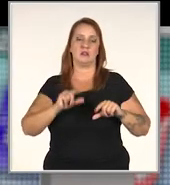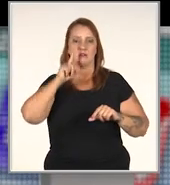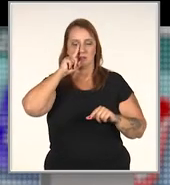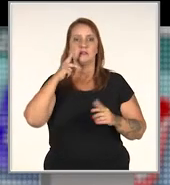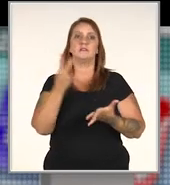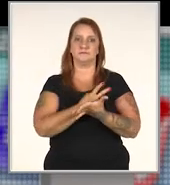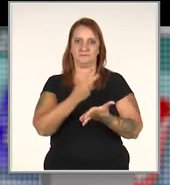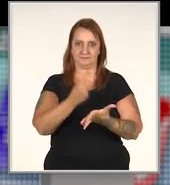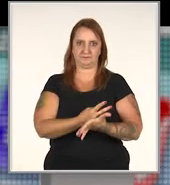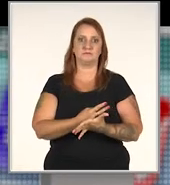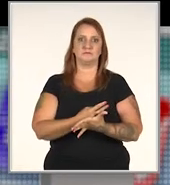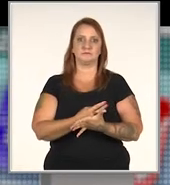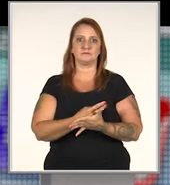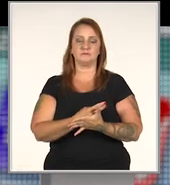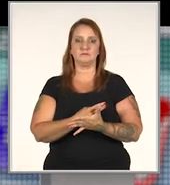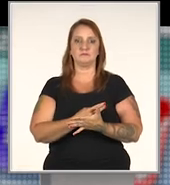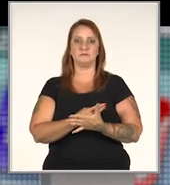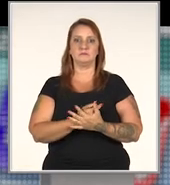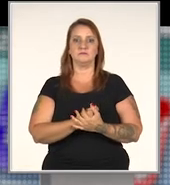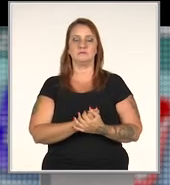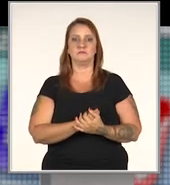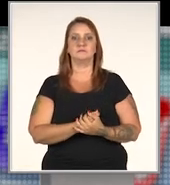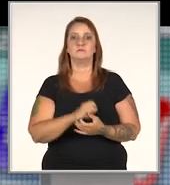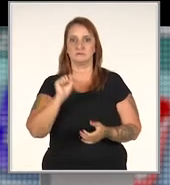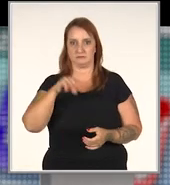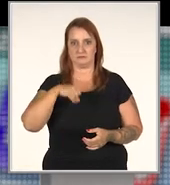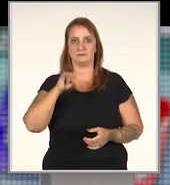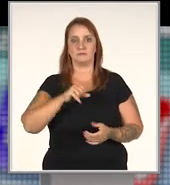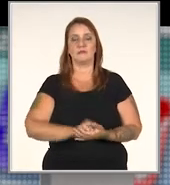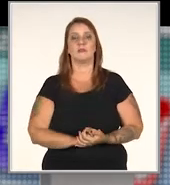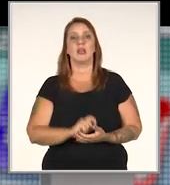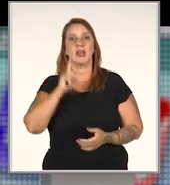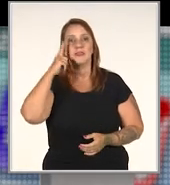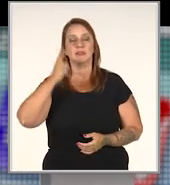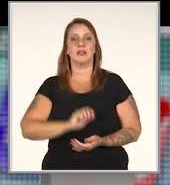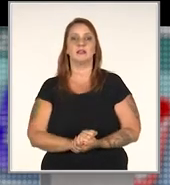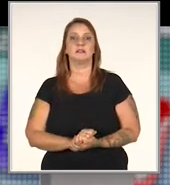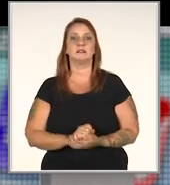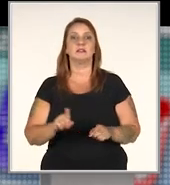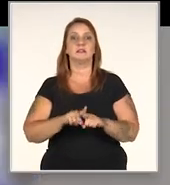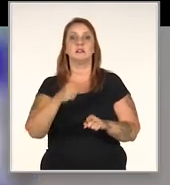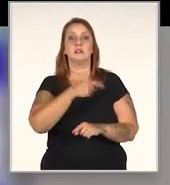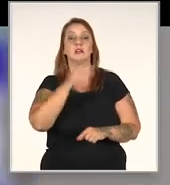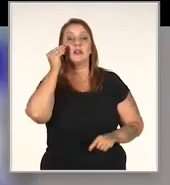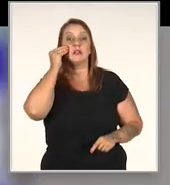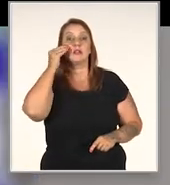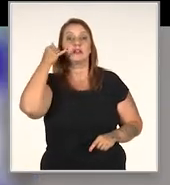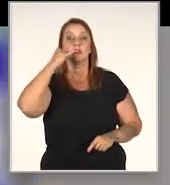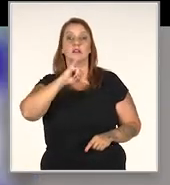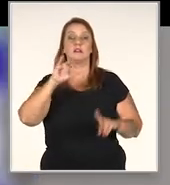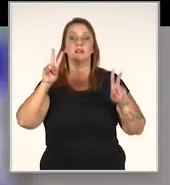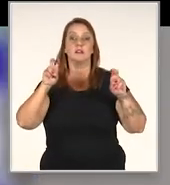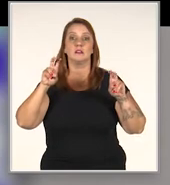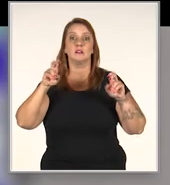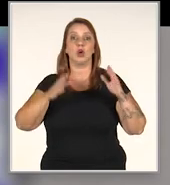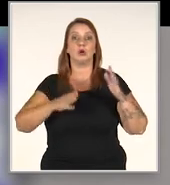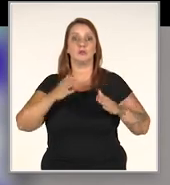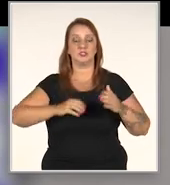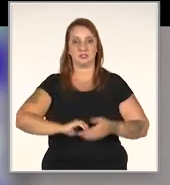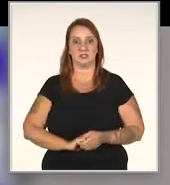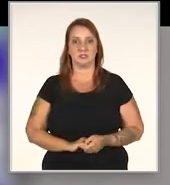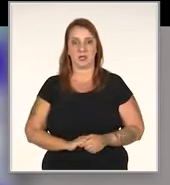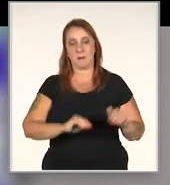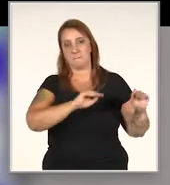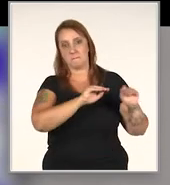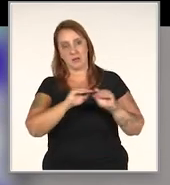reduzindo, né, na verdade, os erros, as chances de erro no atendimento, Essa é a ideia. E, por outro lado, só tentar evitar aquela questão de